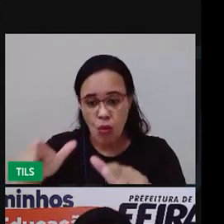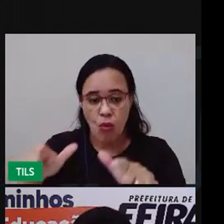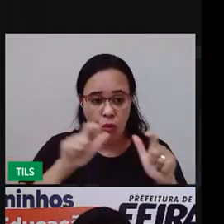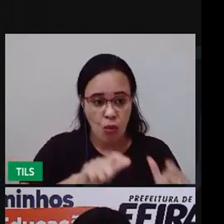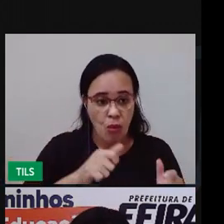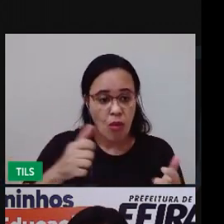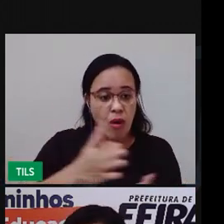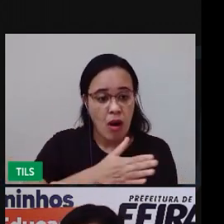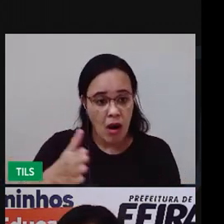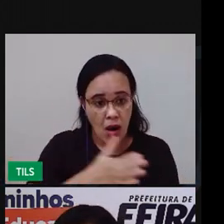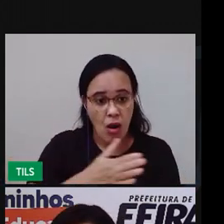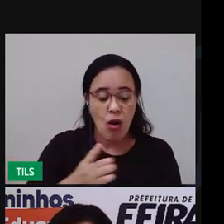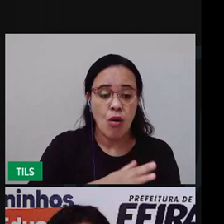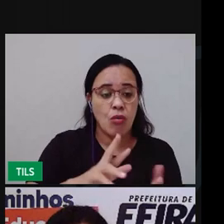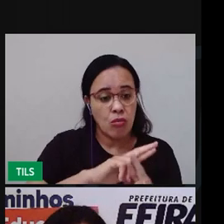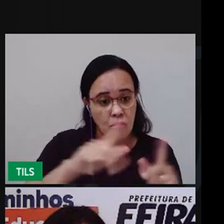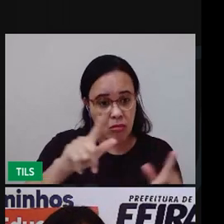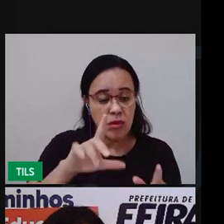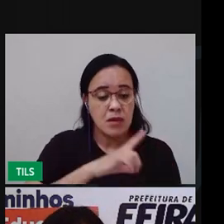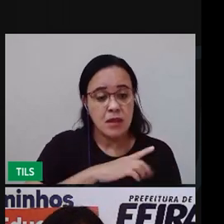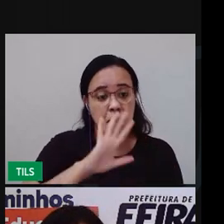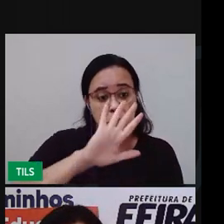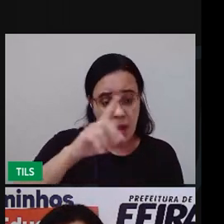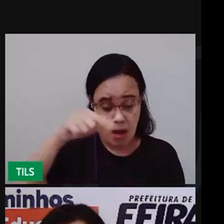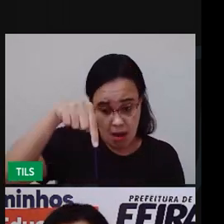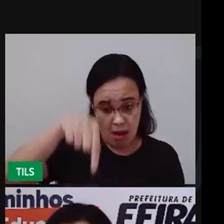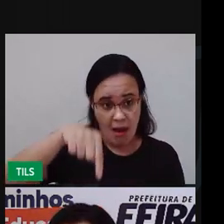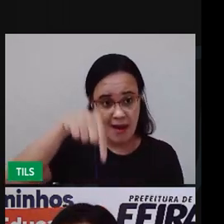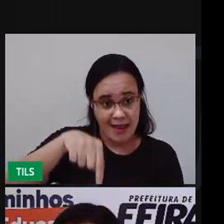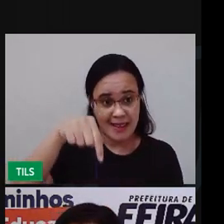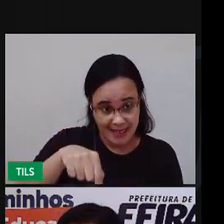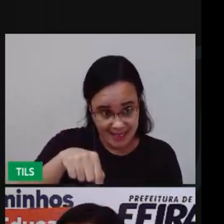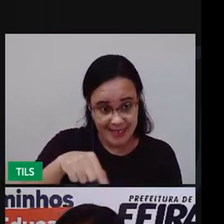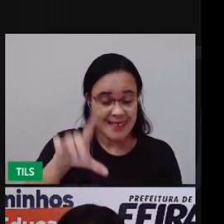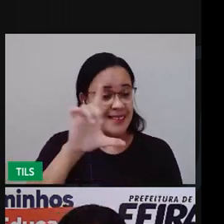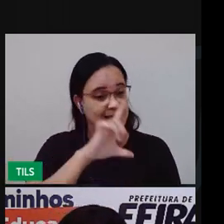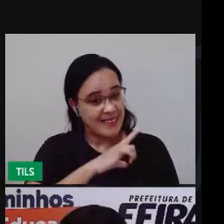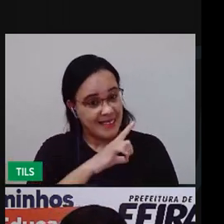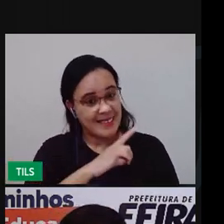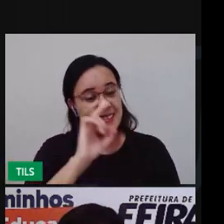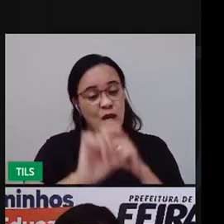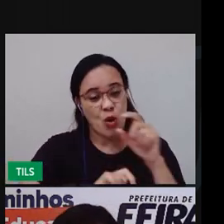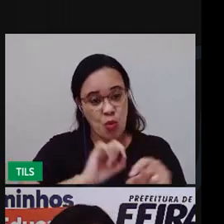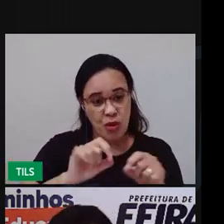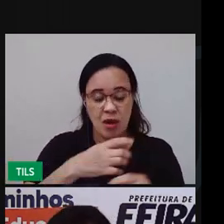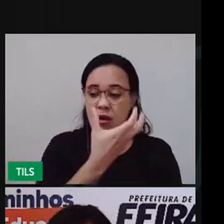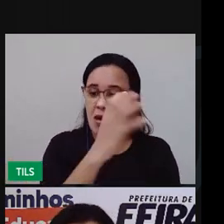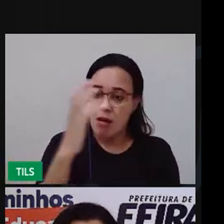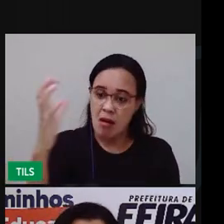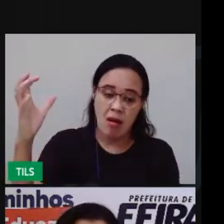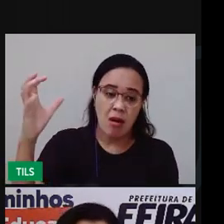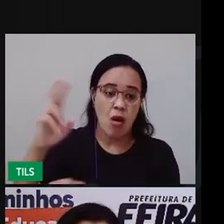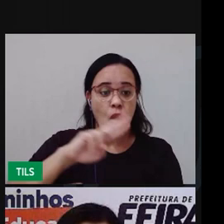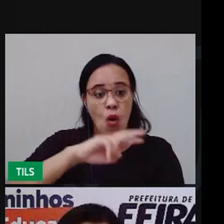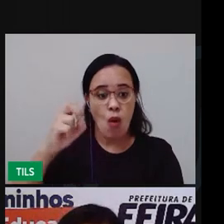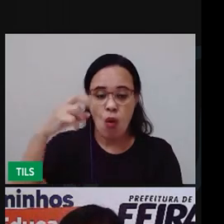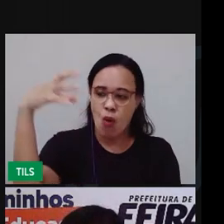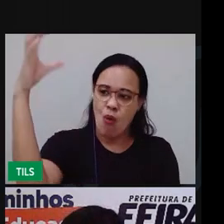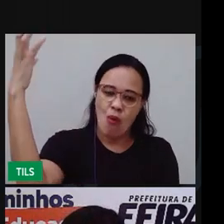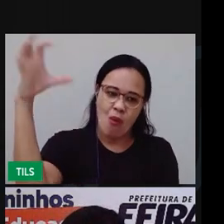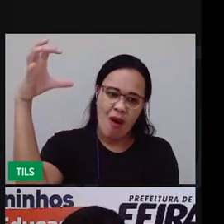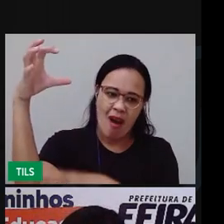no Nordeste, a gente vai ter algumas plantas frutíferas que são comuns. como a